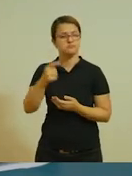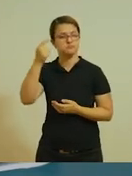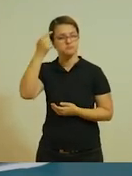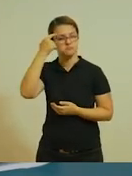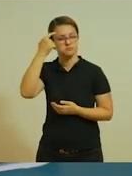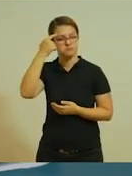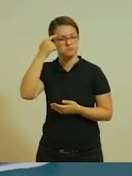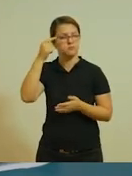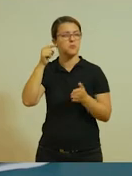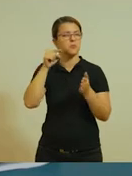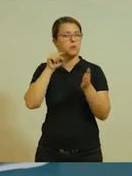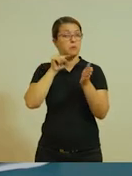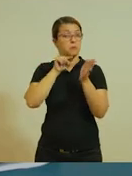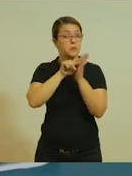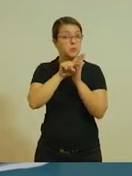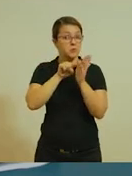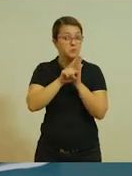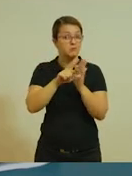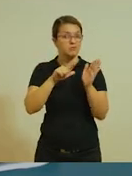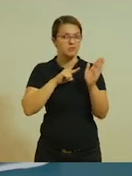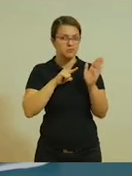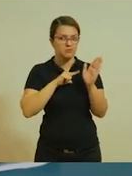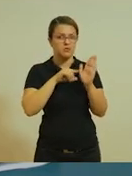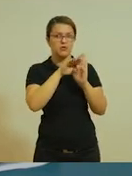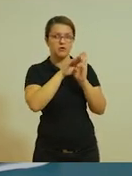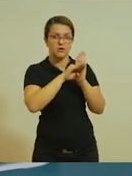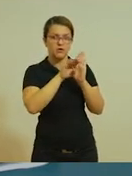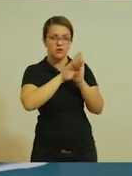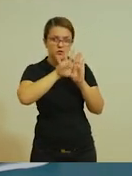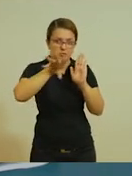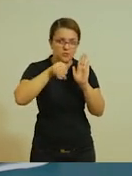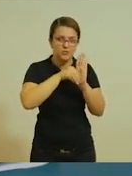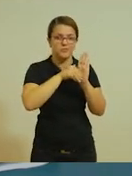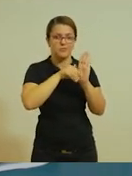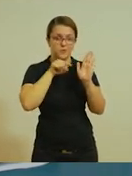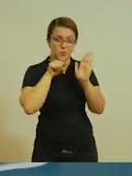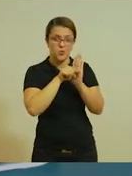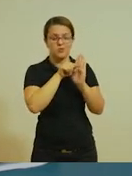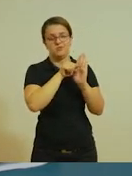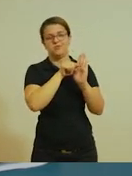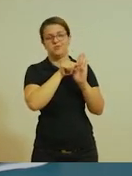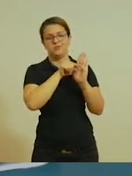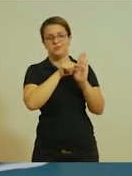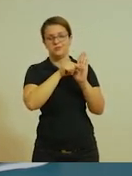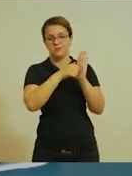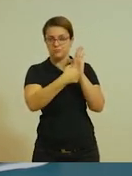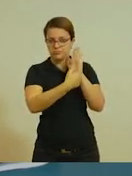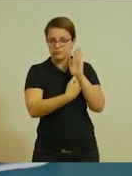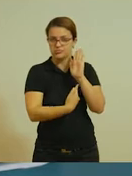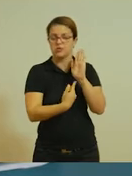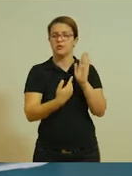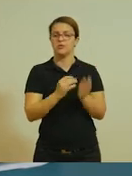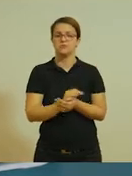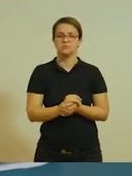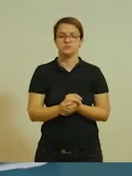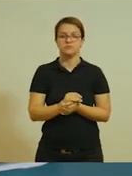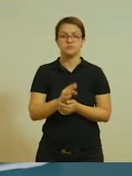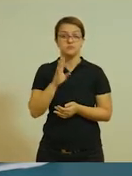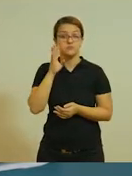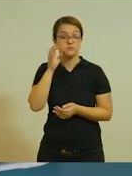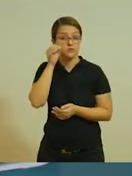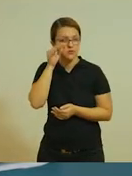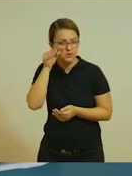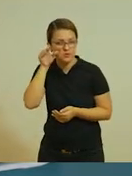Elabore mais perguntas do que as que já existem no roteiro. Use a sua criatividade. Uma dica interessante é você